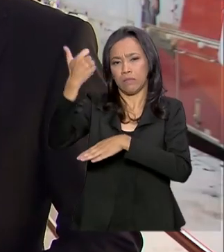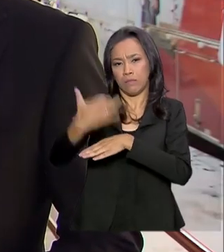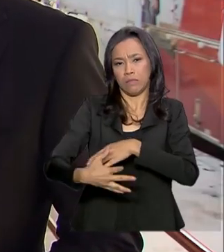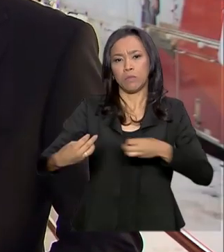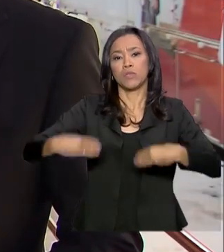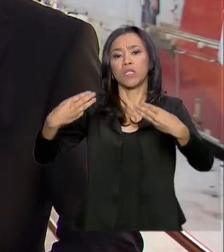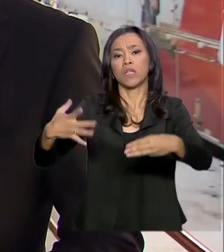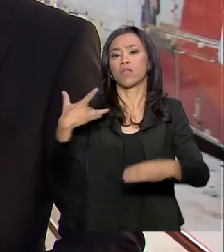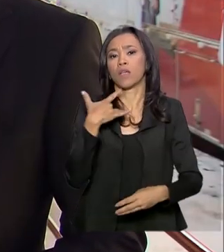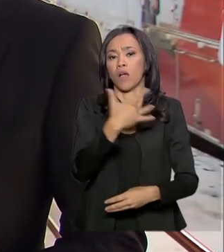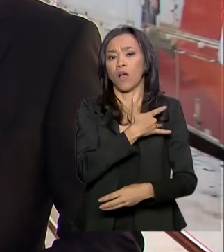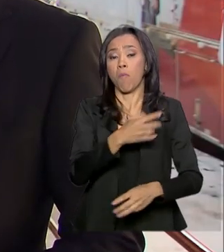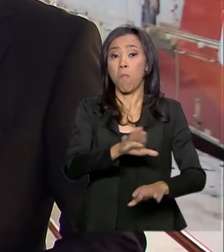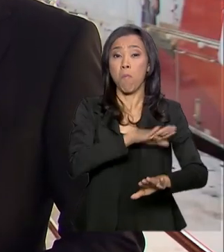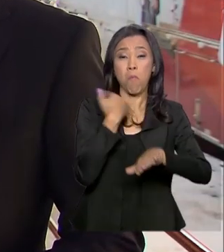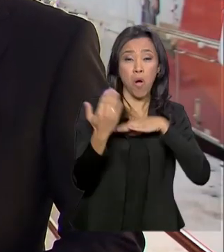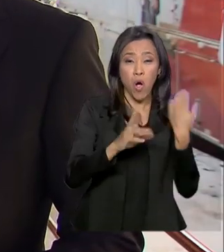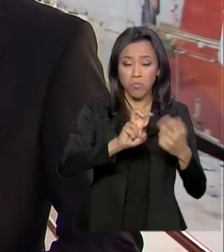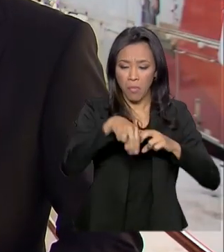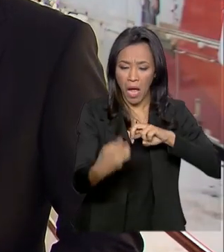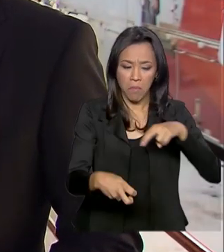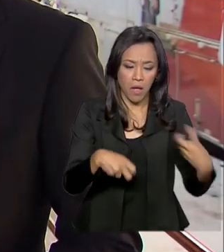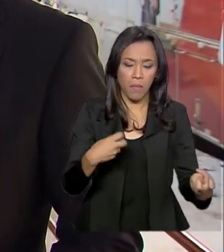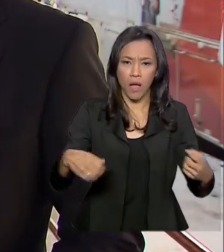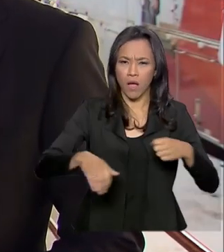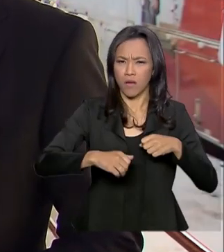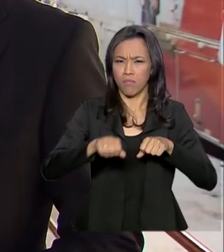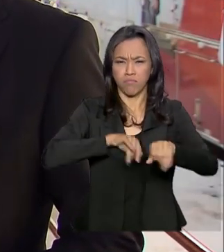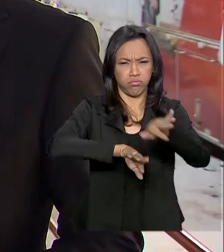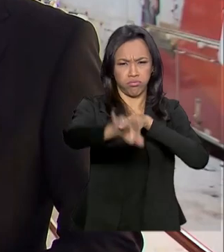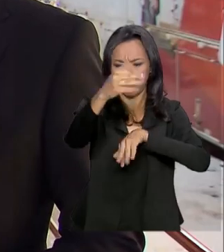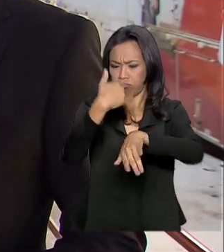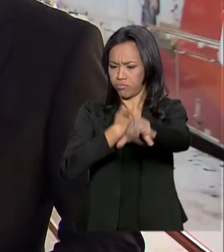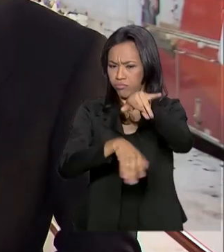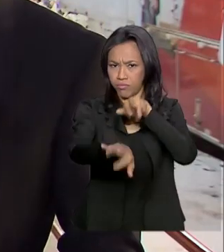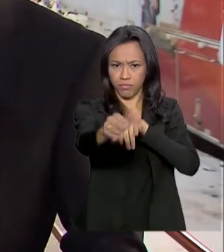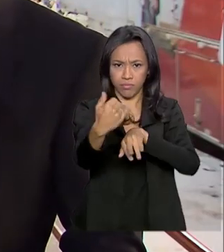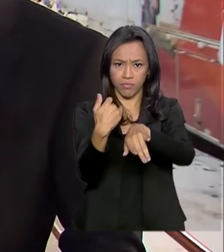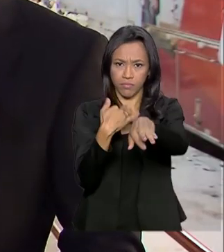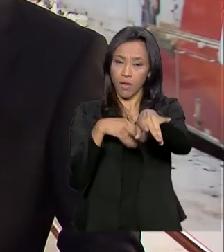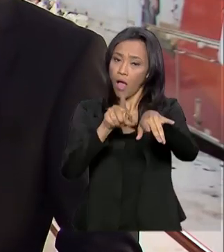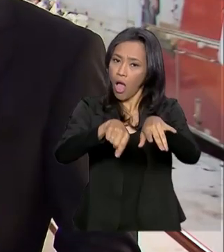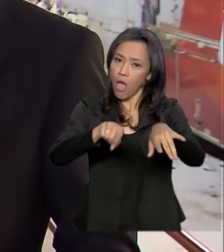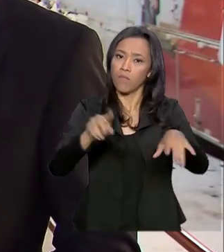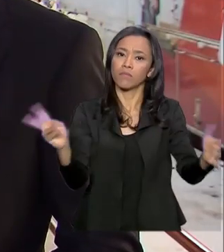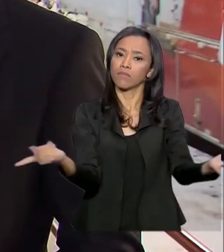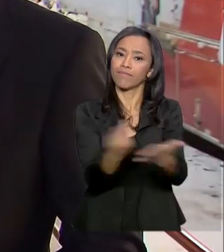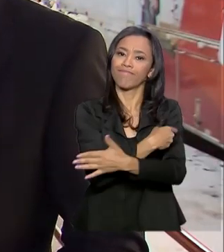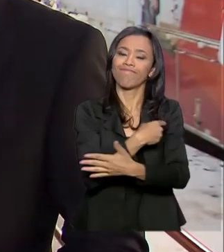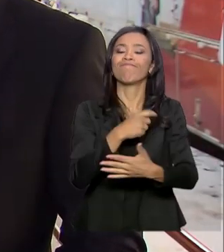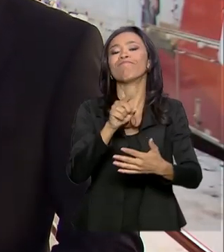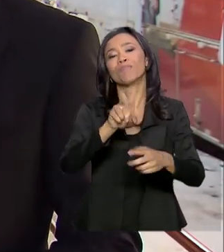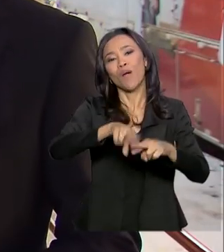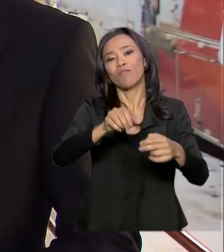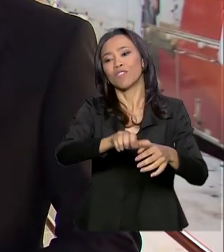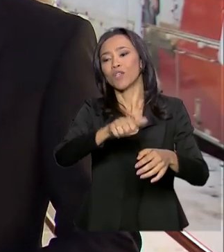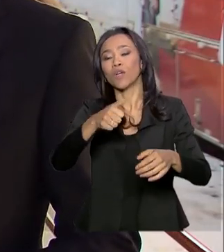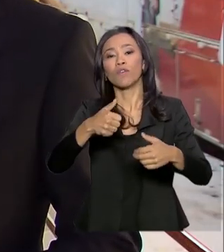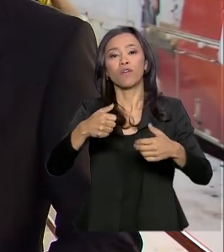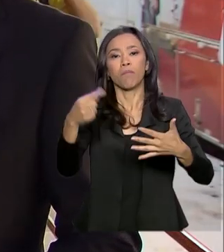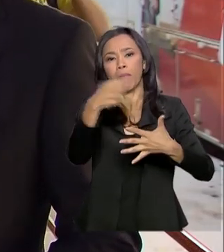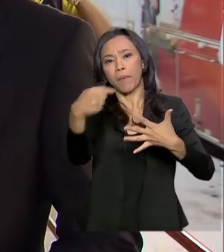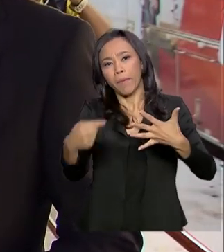as mortes no trânsito são o segundo principal fator de mortes por causas externas no Brasil.